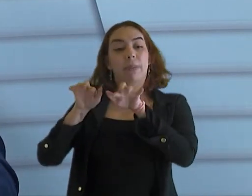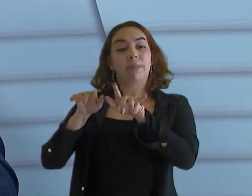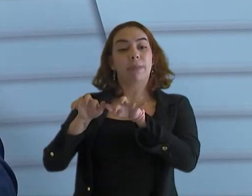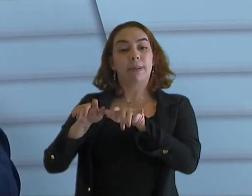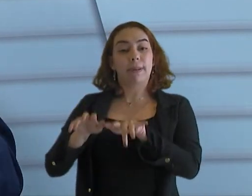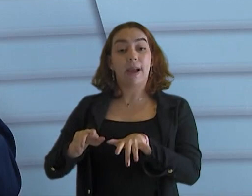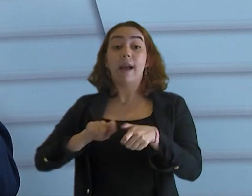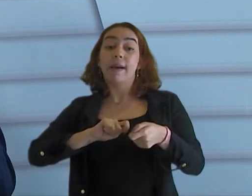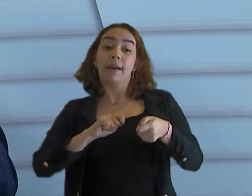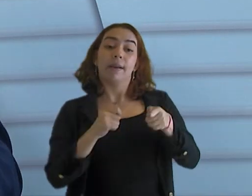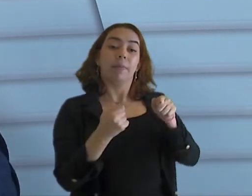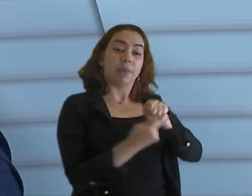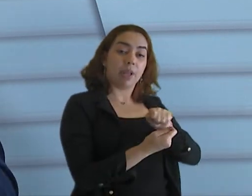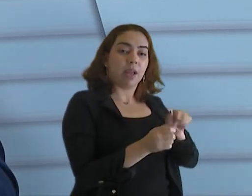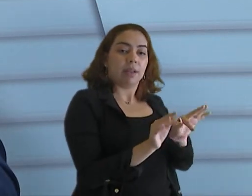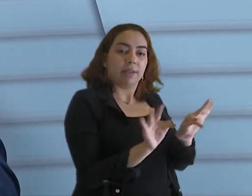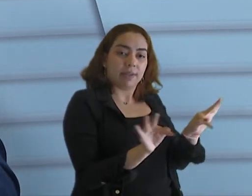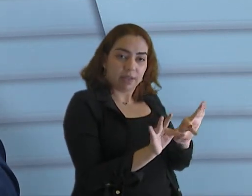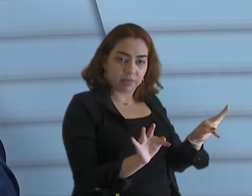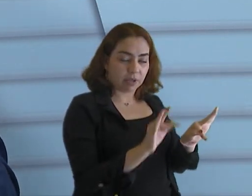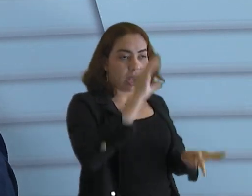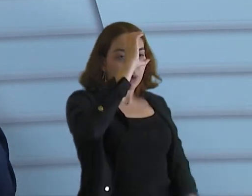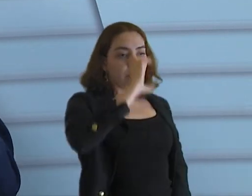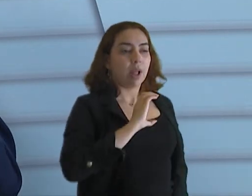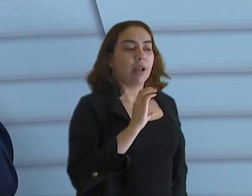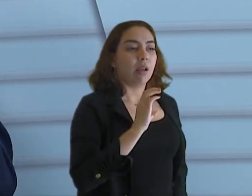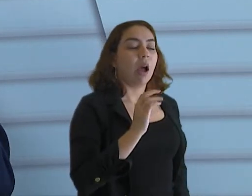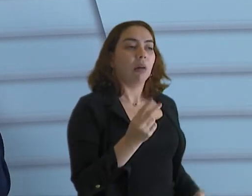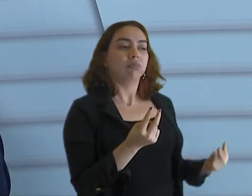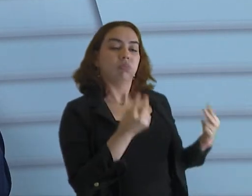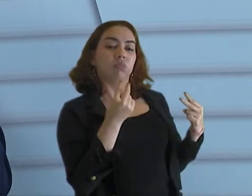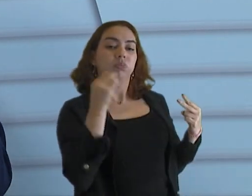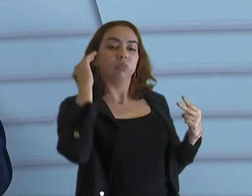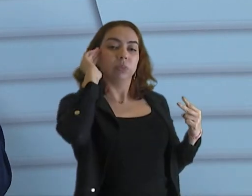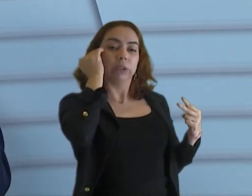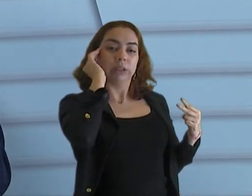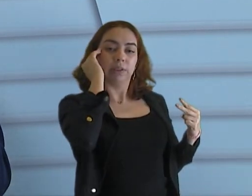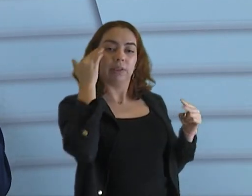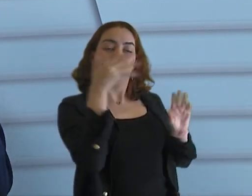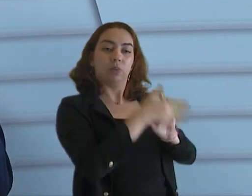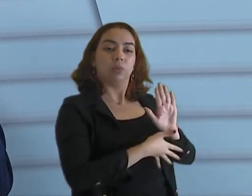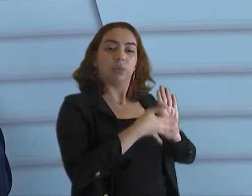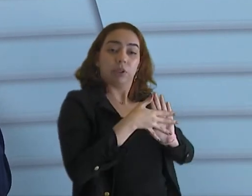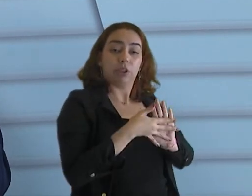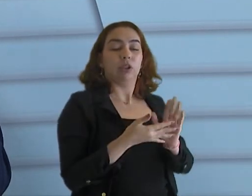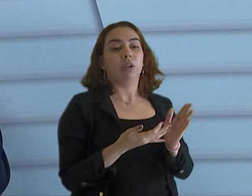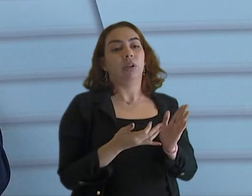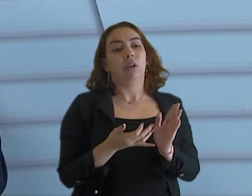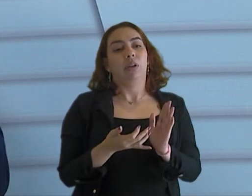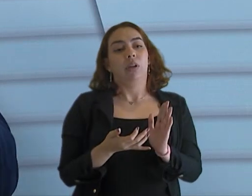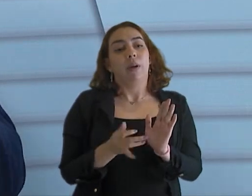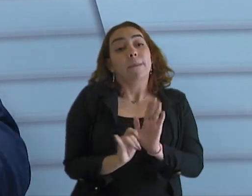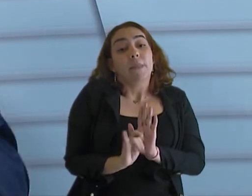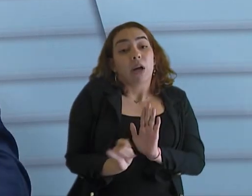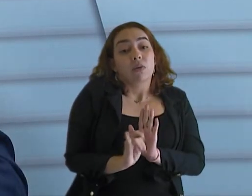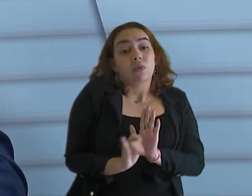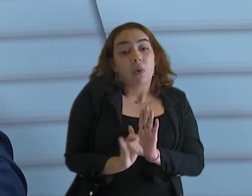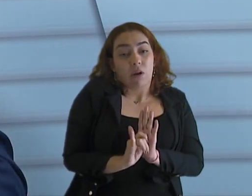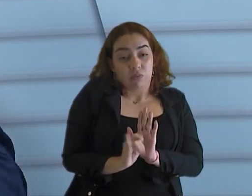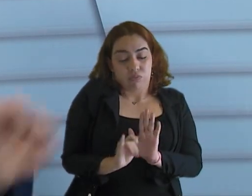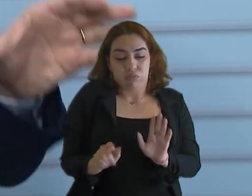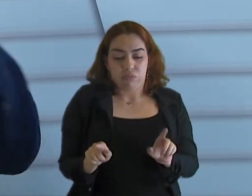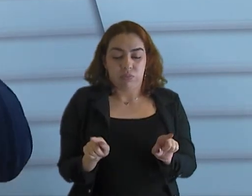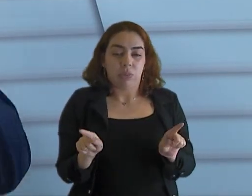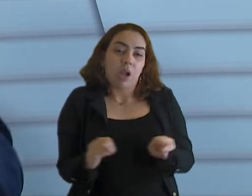aquilo plenamente. A gente quer aprofundar esse projeto e, inclusive, fazer essas cartilhazinhas se tornarem audiovisuais também.